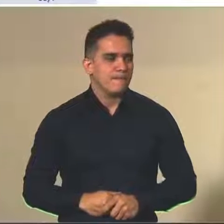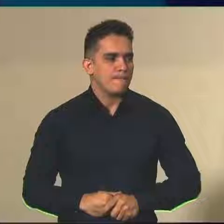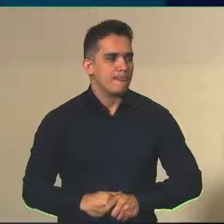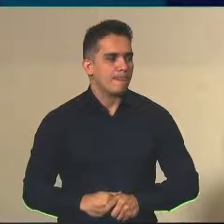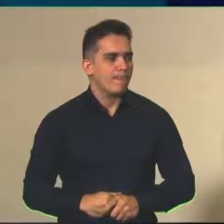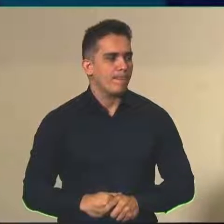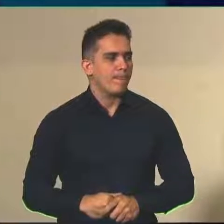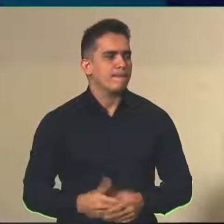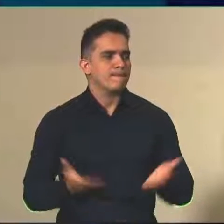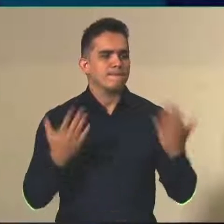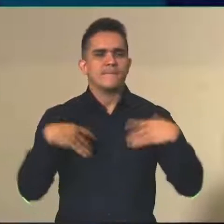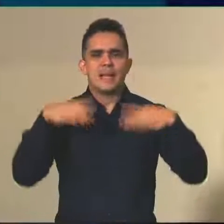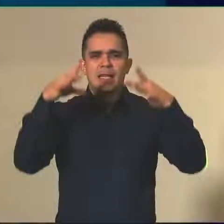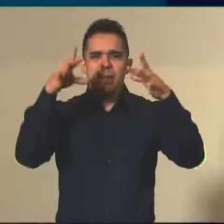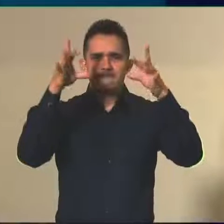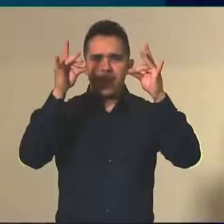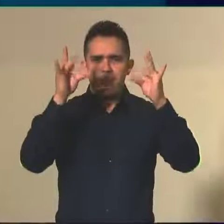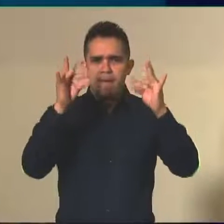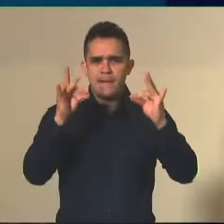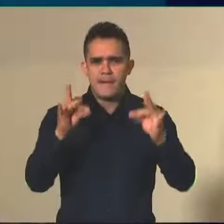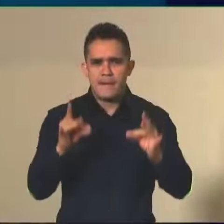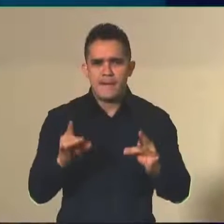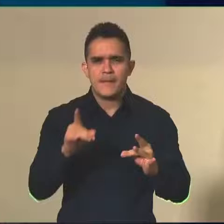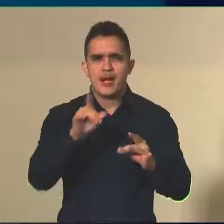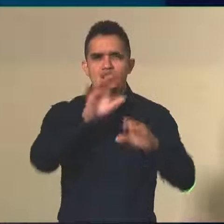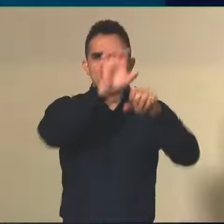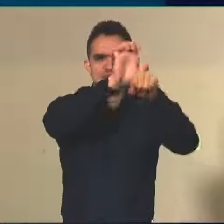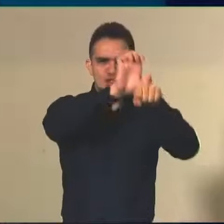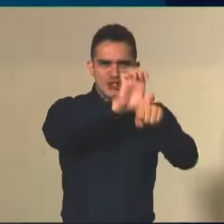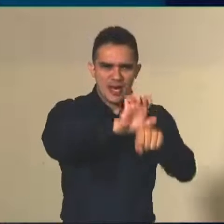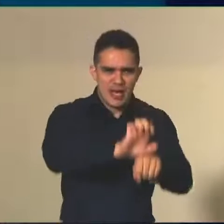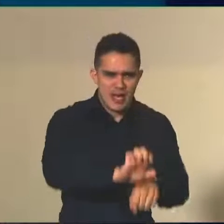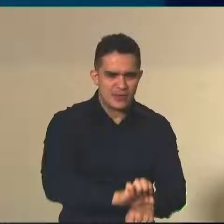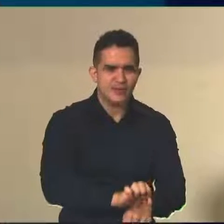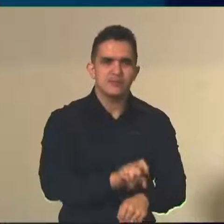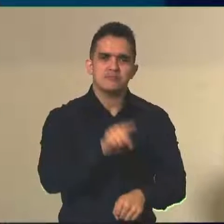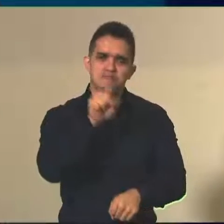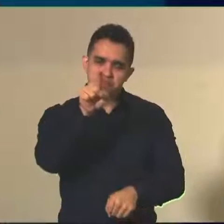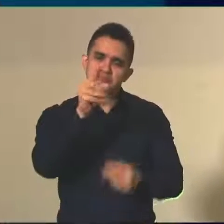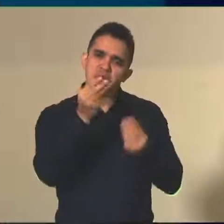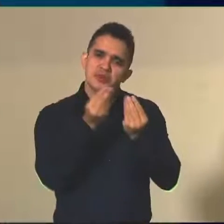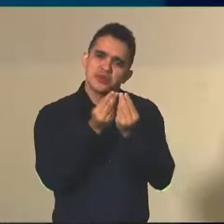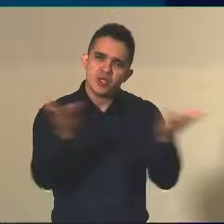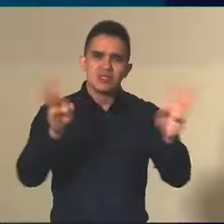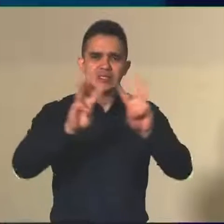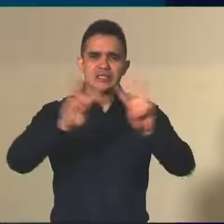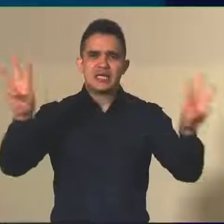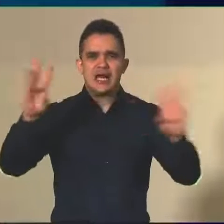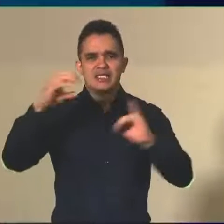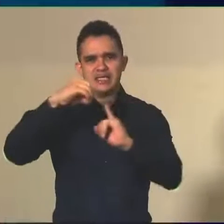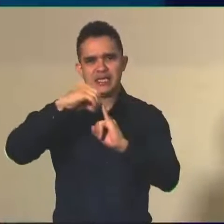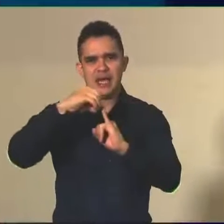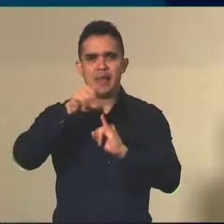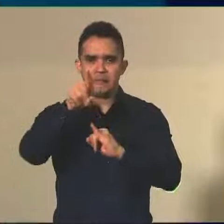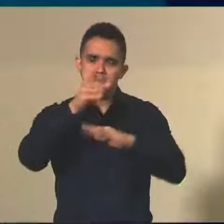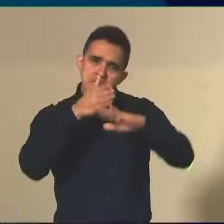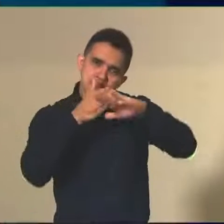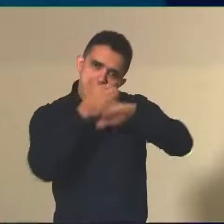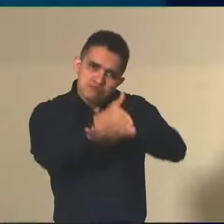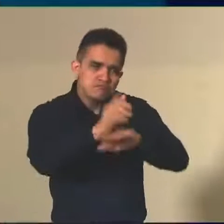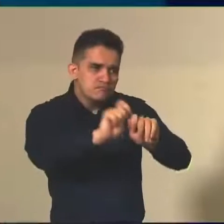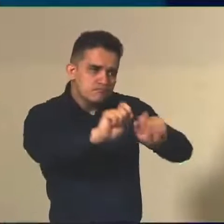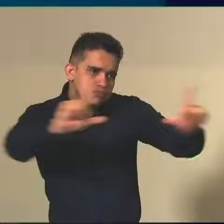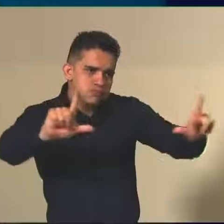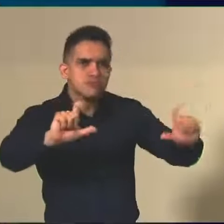Aqui tem os dados detalhados por estados, também vamos disponibilizar no sítio do Inep, para toda a imprensa e a sociedade,